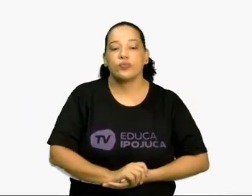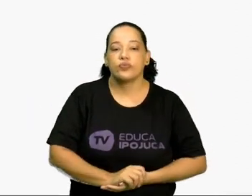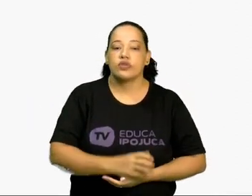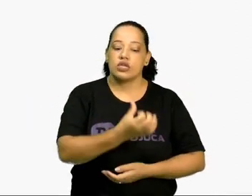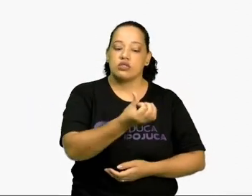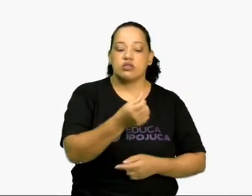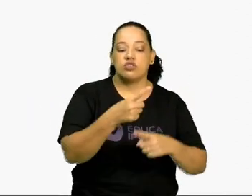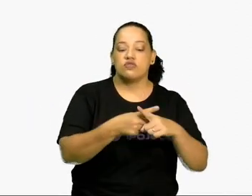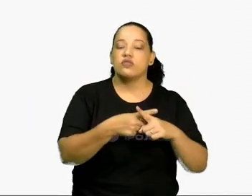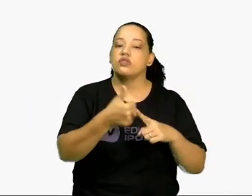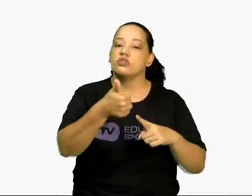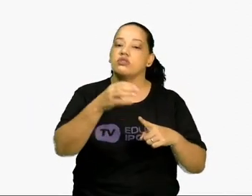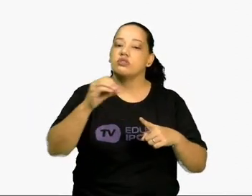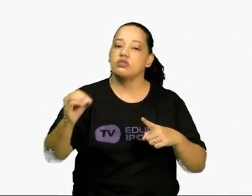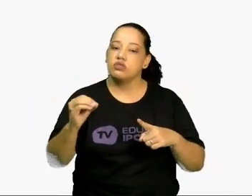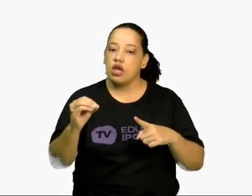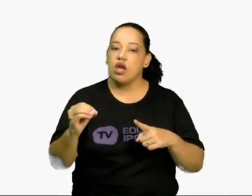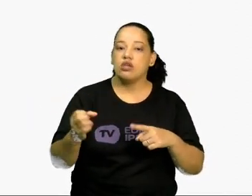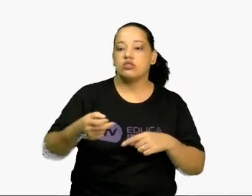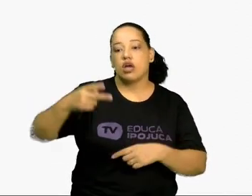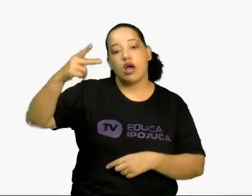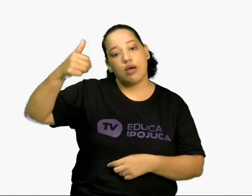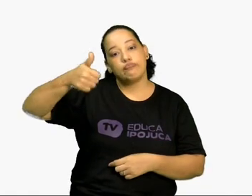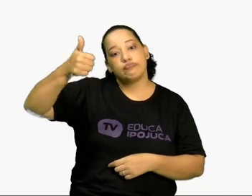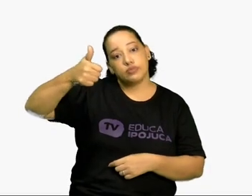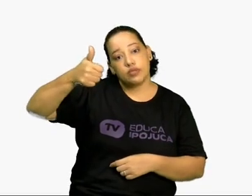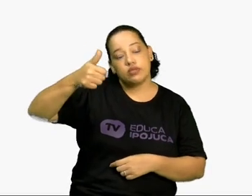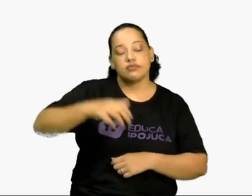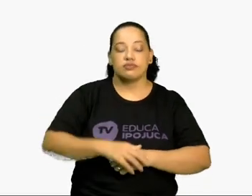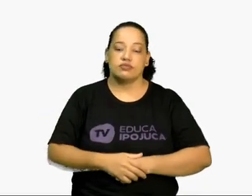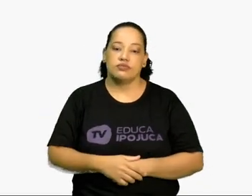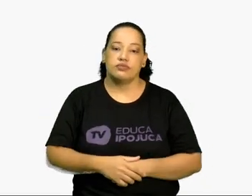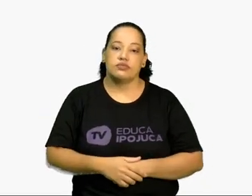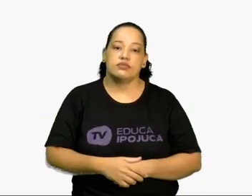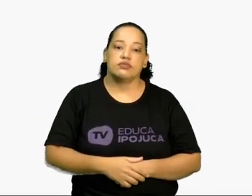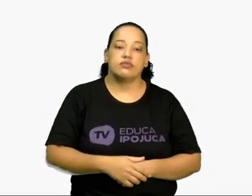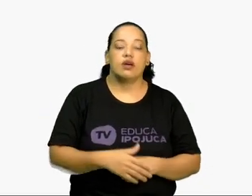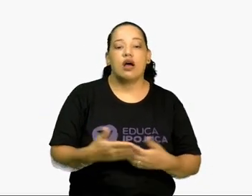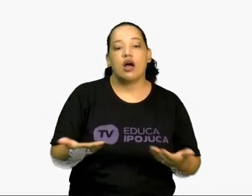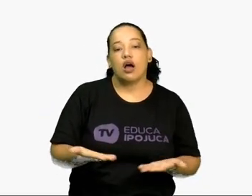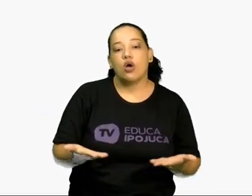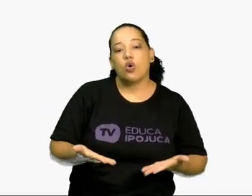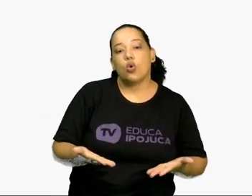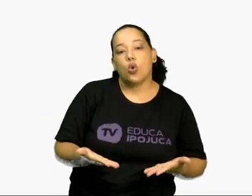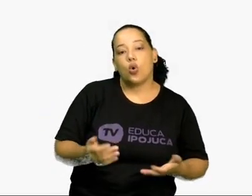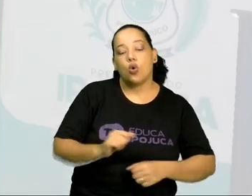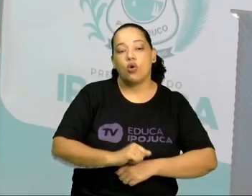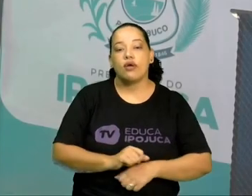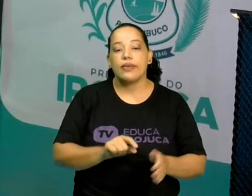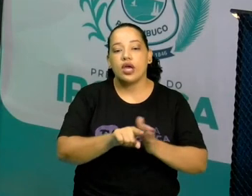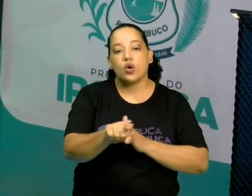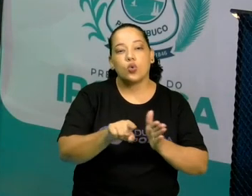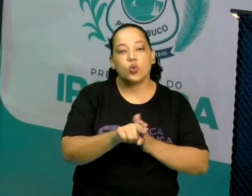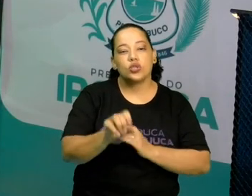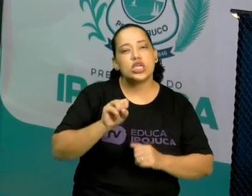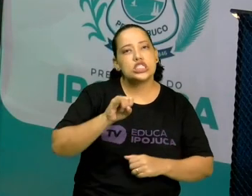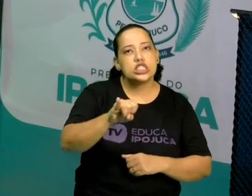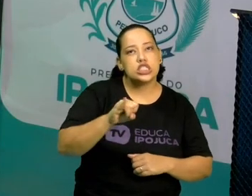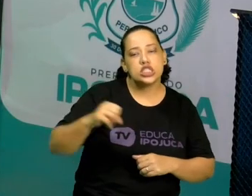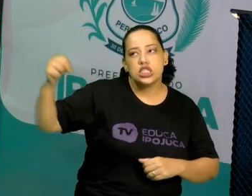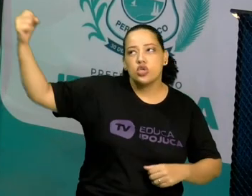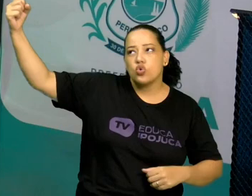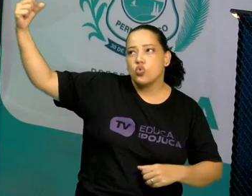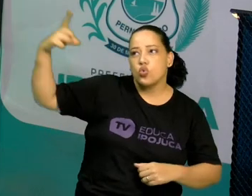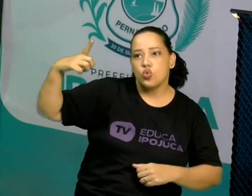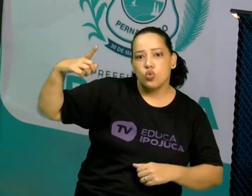elevado à primeira potência. Agora, a pergunta principal é, se a luz percorre uma